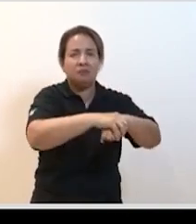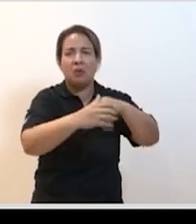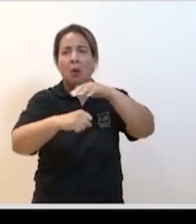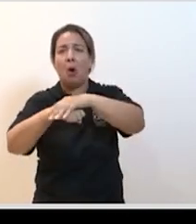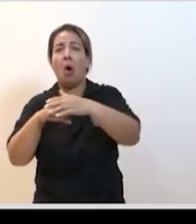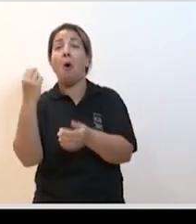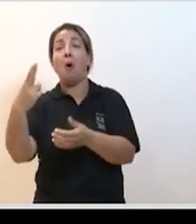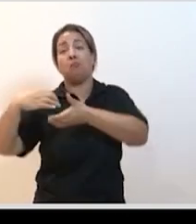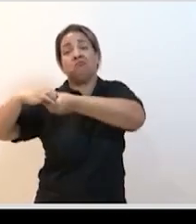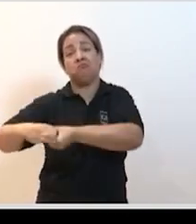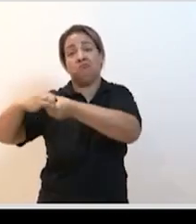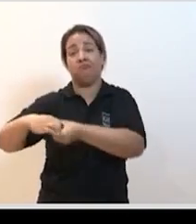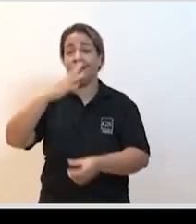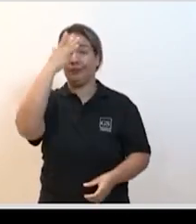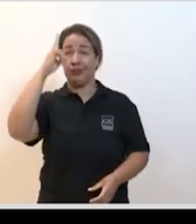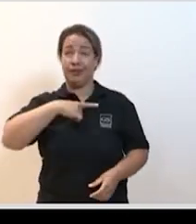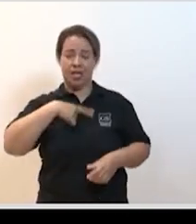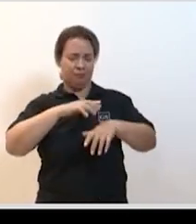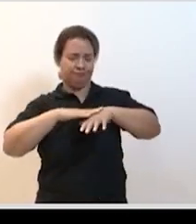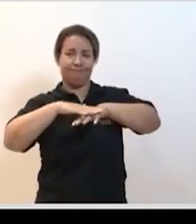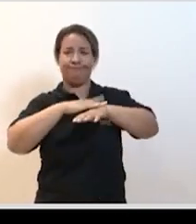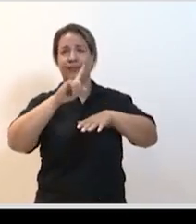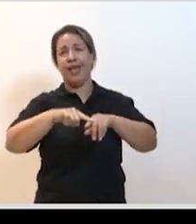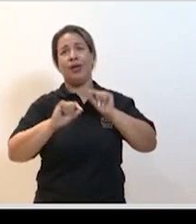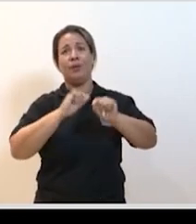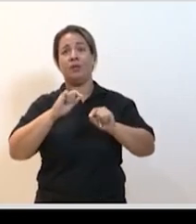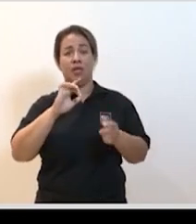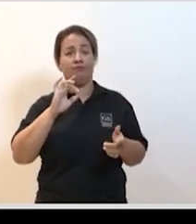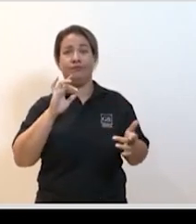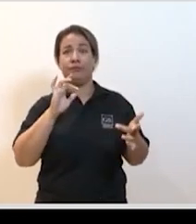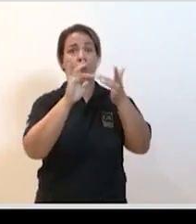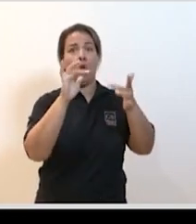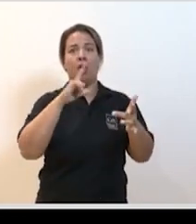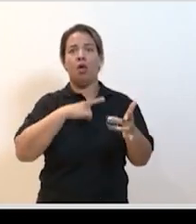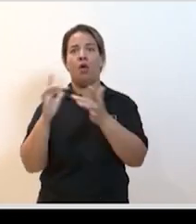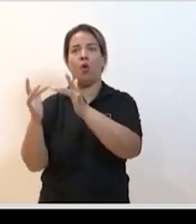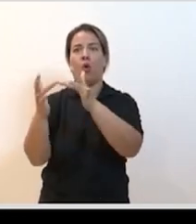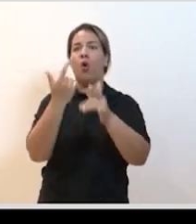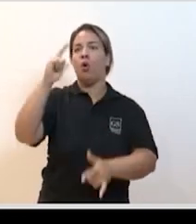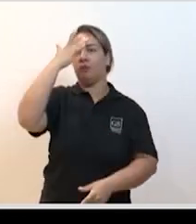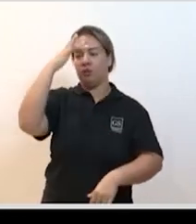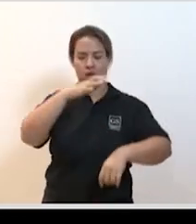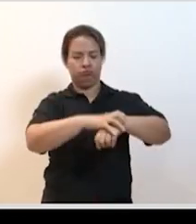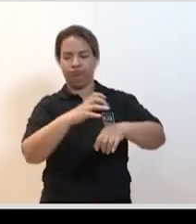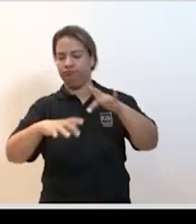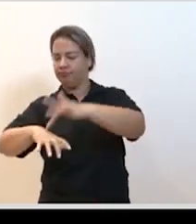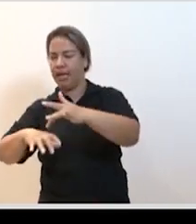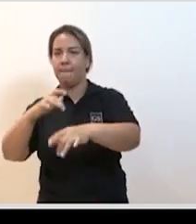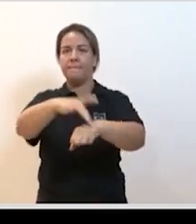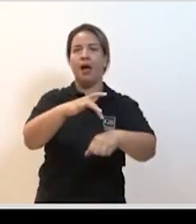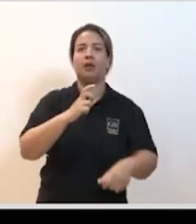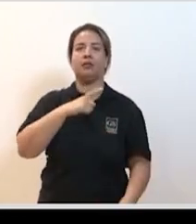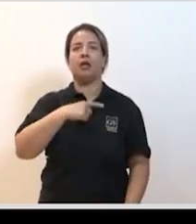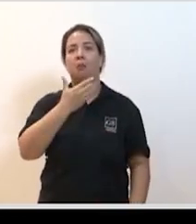aperta a mão de uma pessoa e essa superfície imediatamente depois é encostada por outra pessoa e essa outra pessoa leva essa mão à